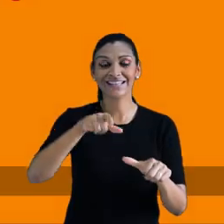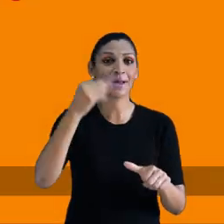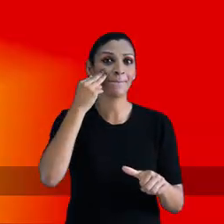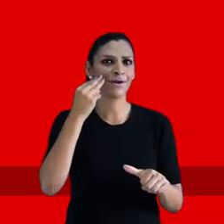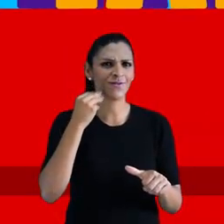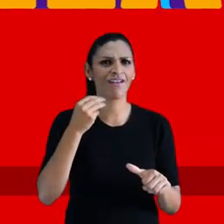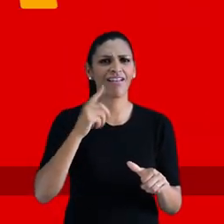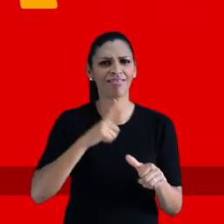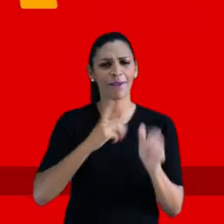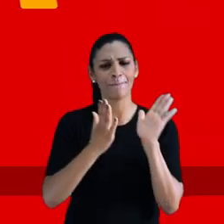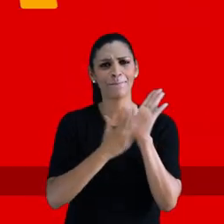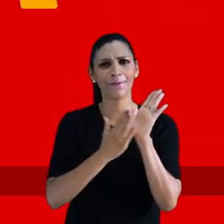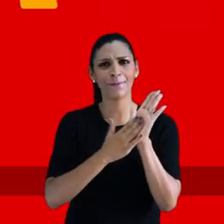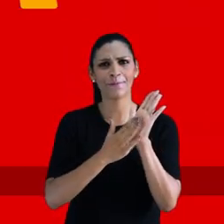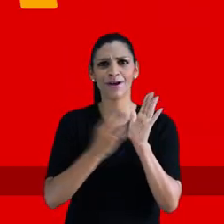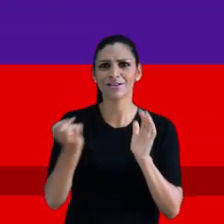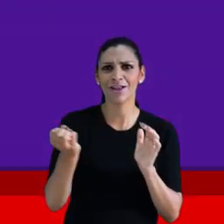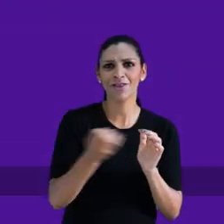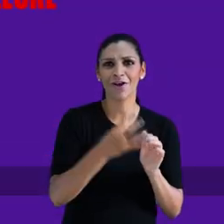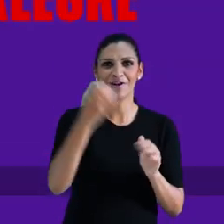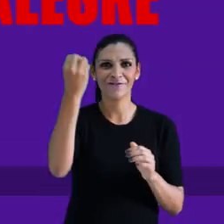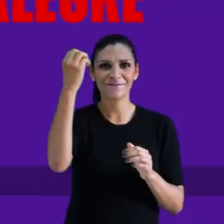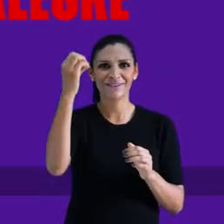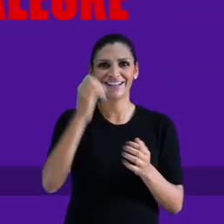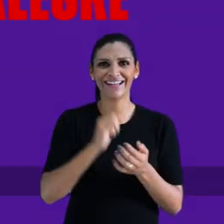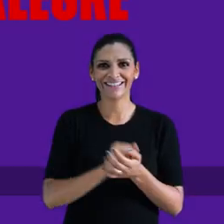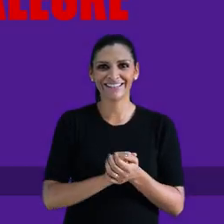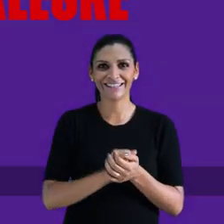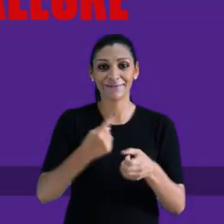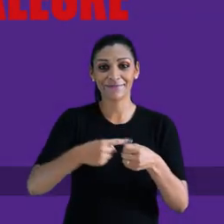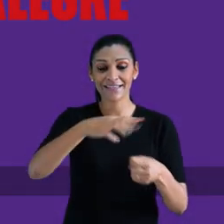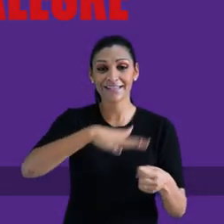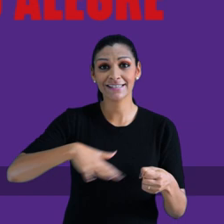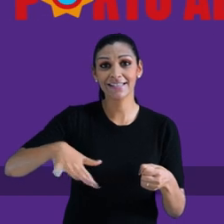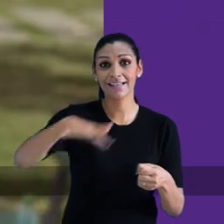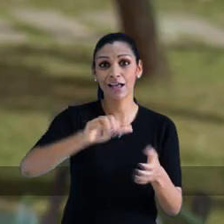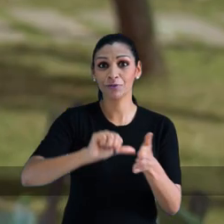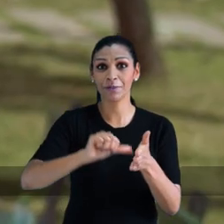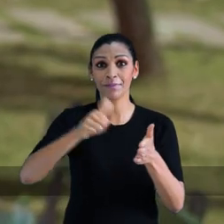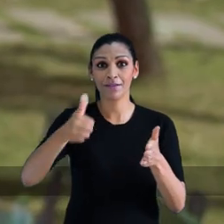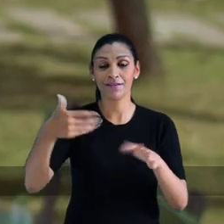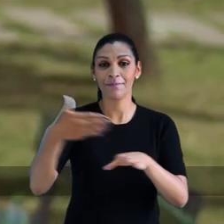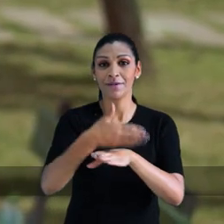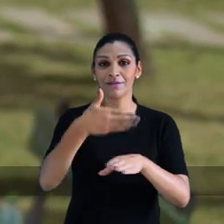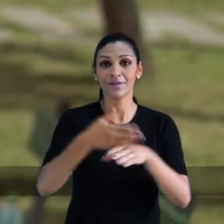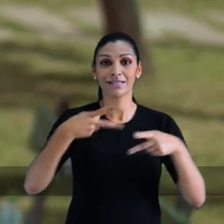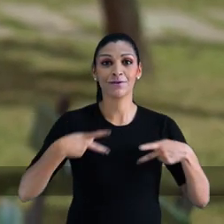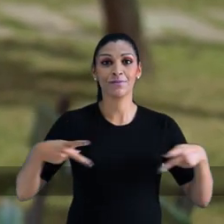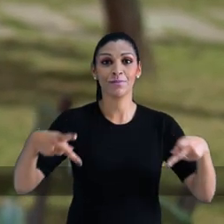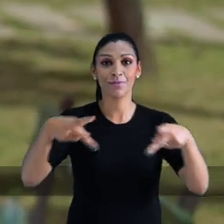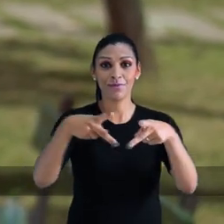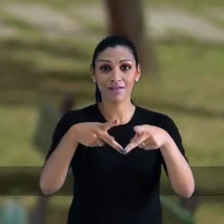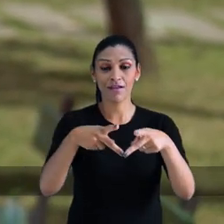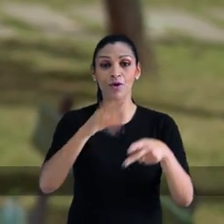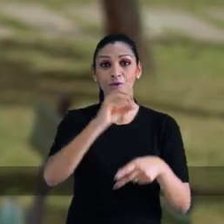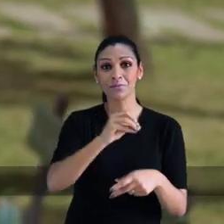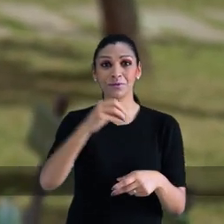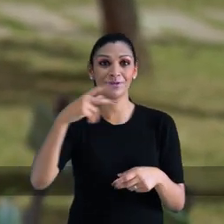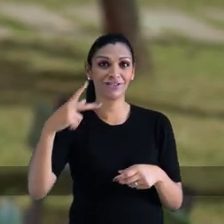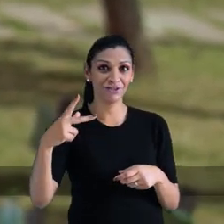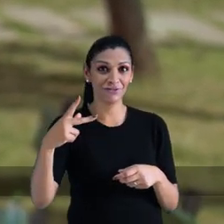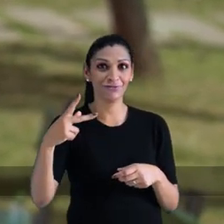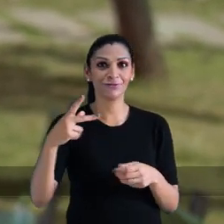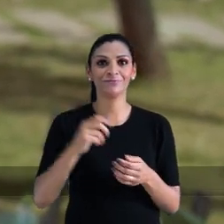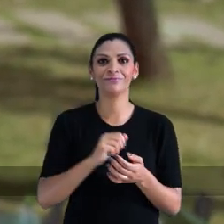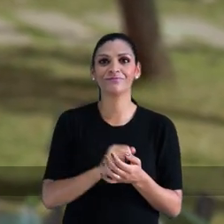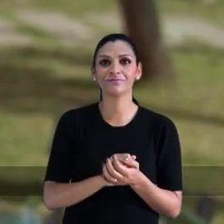E mudança é Manuela. Ela sim, tem propostas novas para uma nova Porto Alegre. Nossa cidade foi pioneira na participação popular,